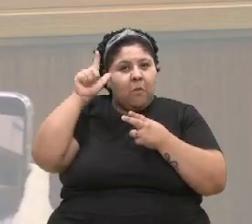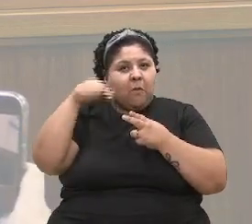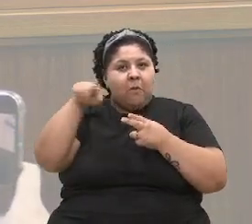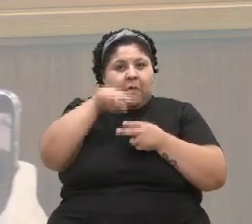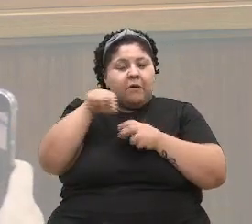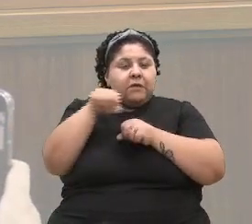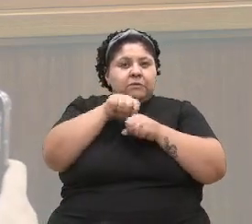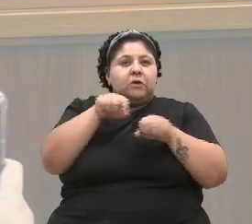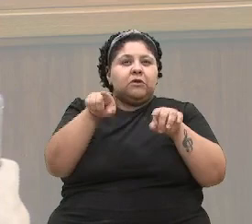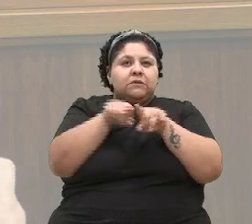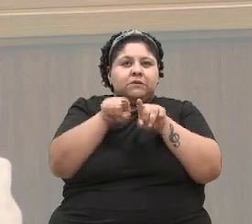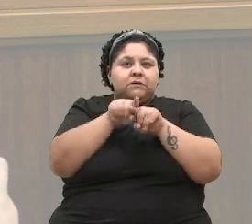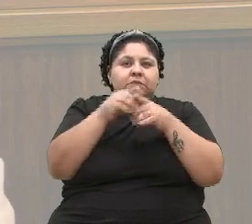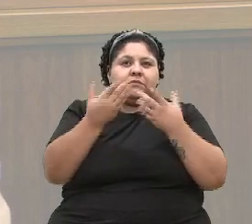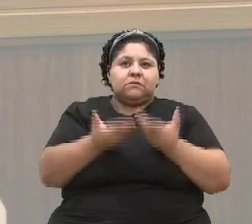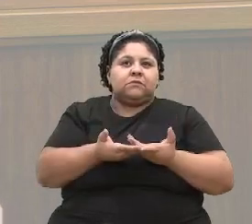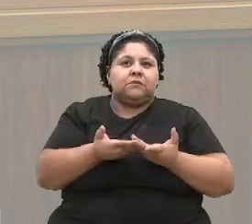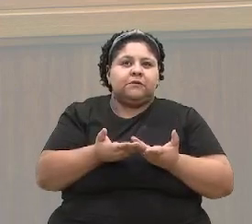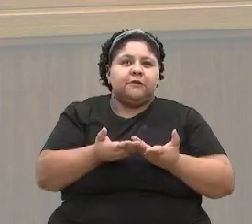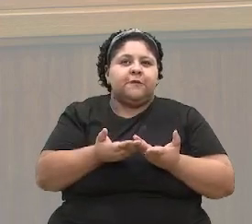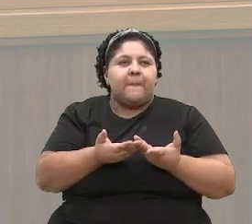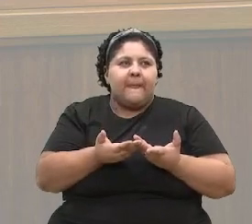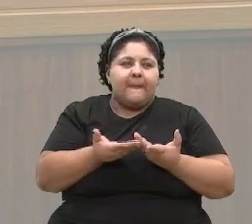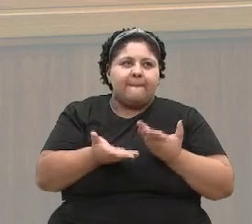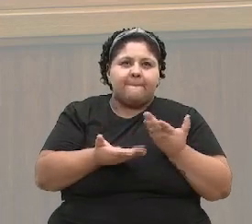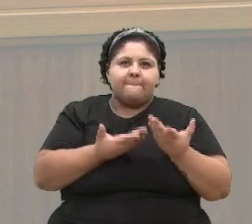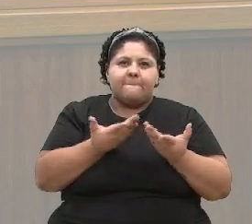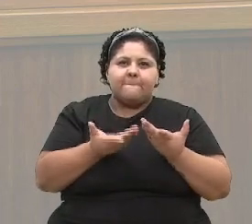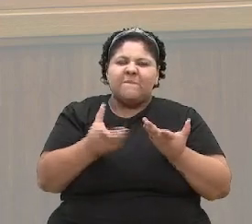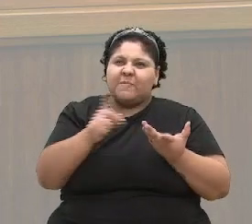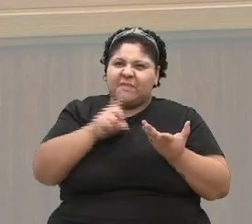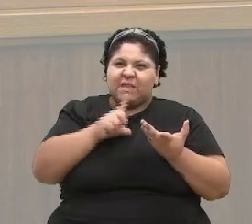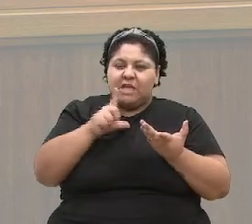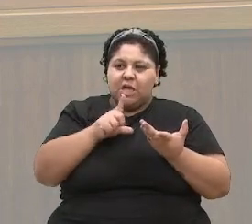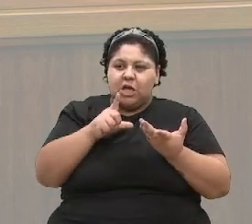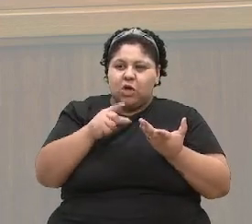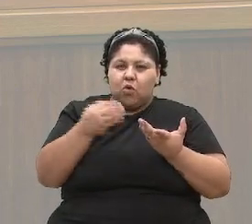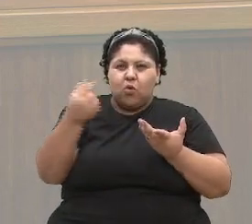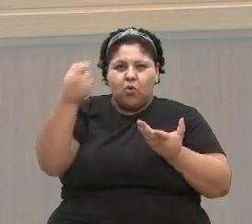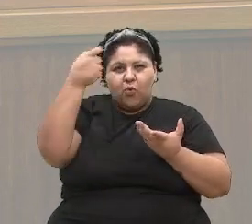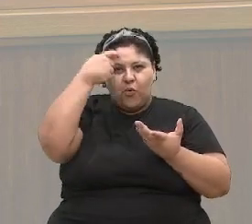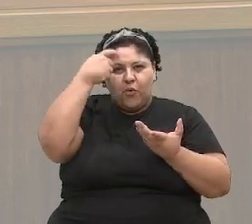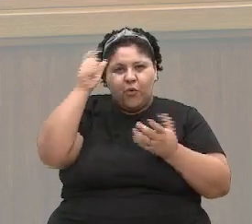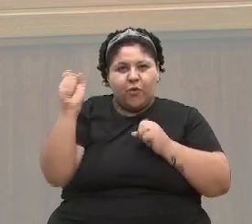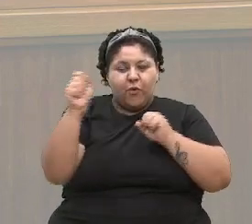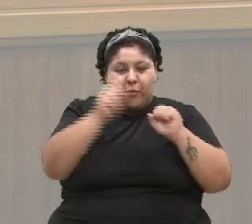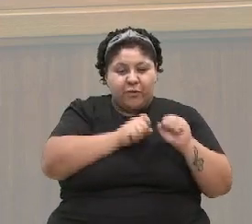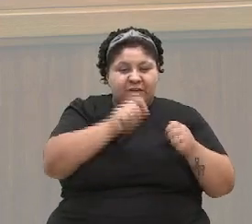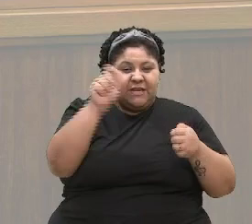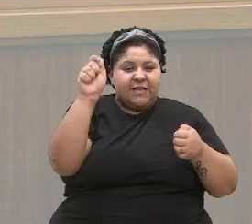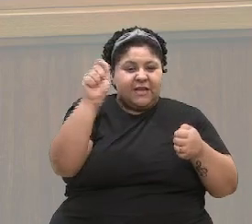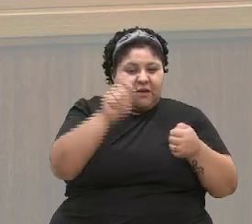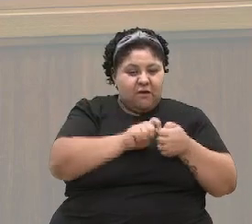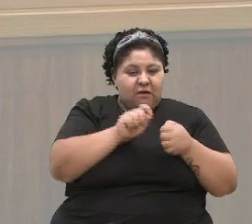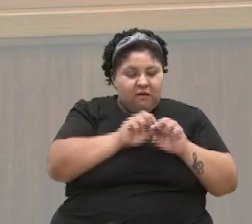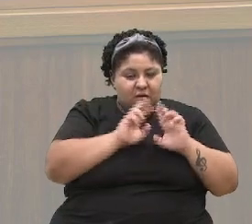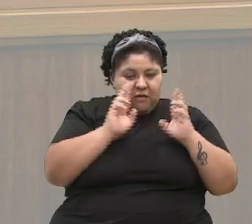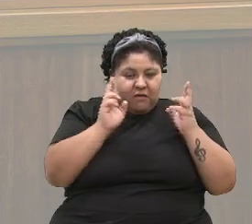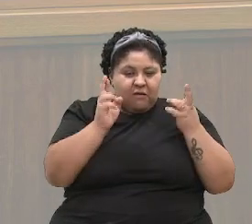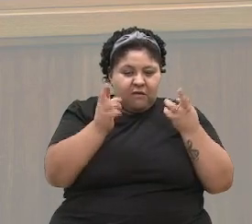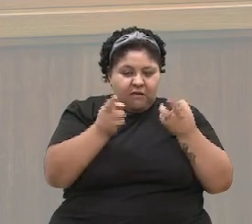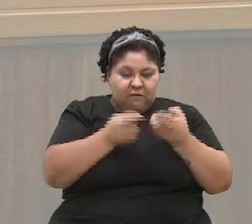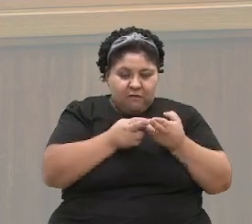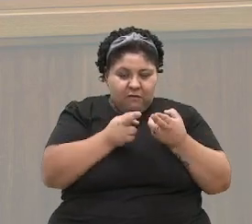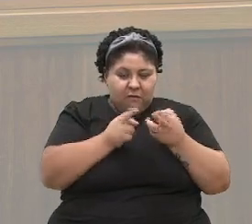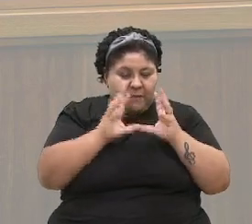inclusive, ter o entendimento aqui que poderia ter sido uma reunião para todos